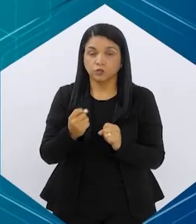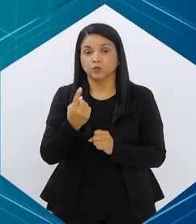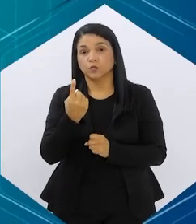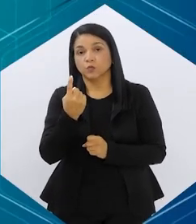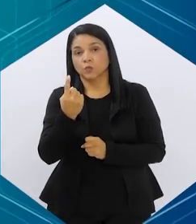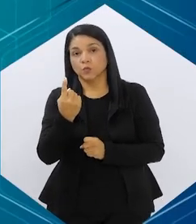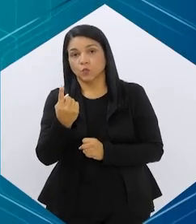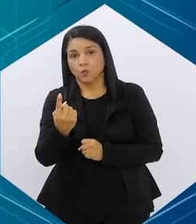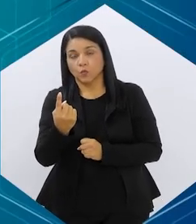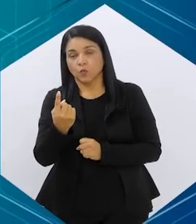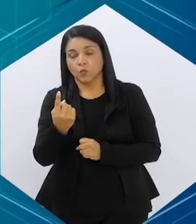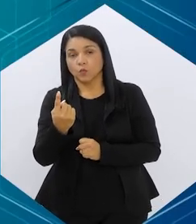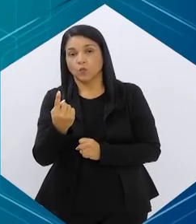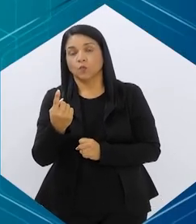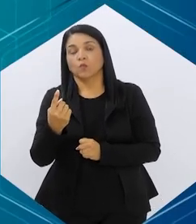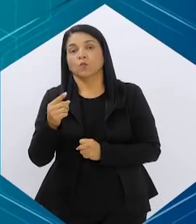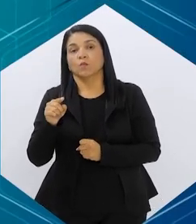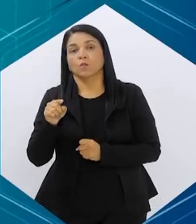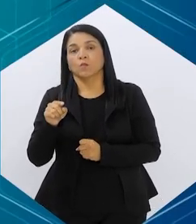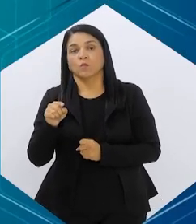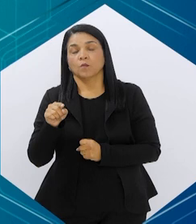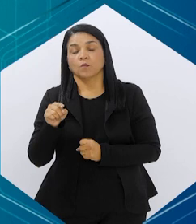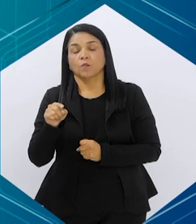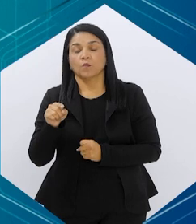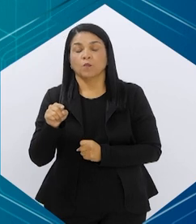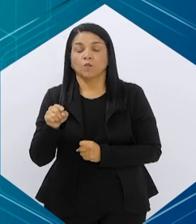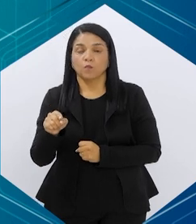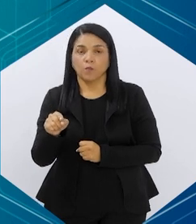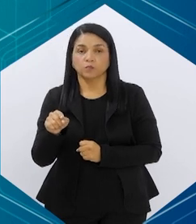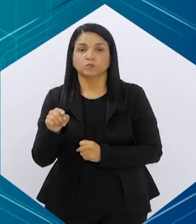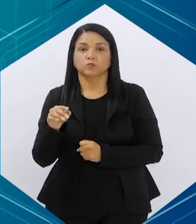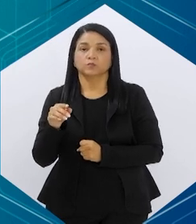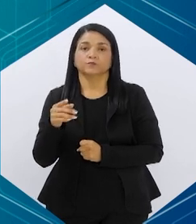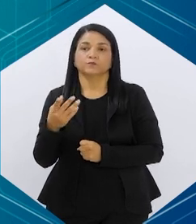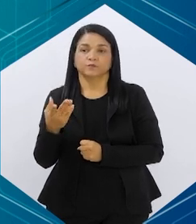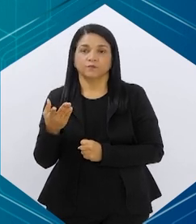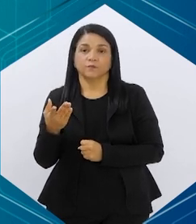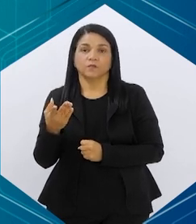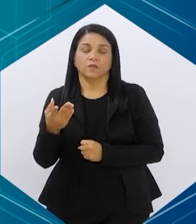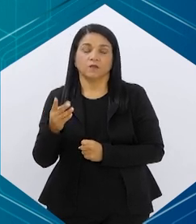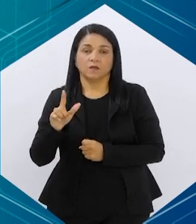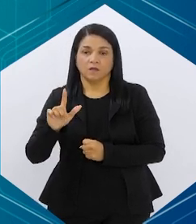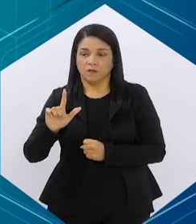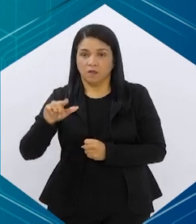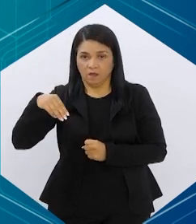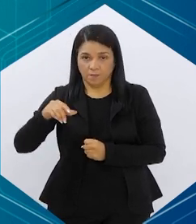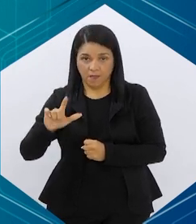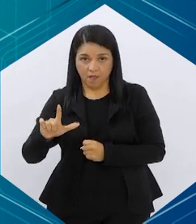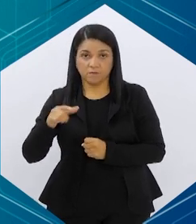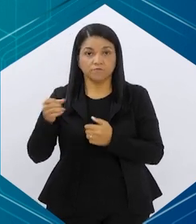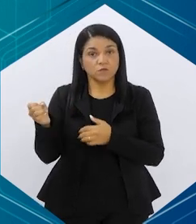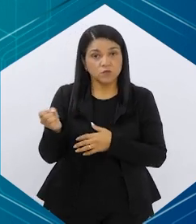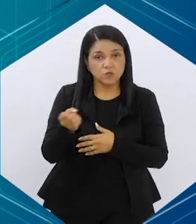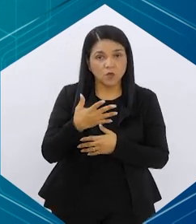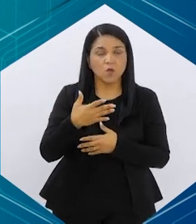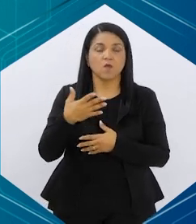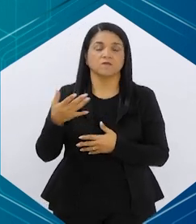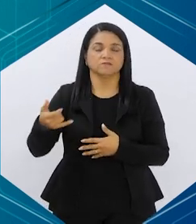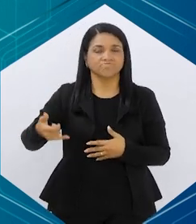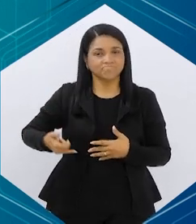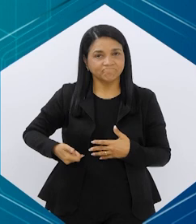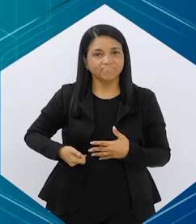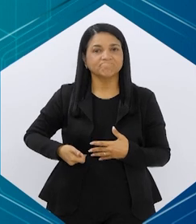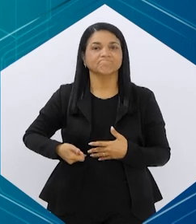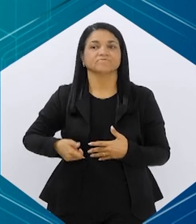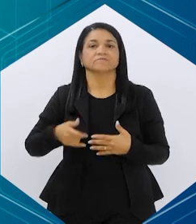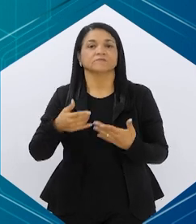falou, mas em breve teremos a de 2.4. E novas medicações virão nesse caminho. Eu acho que a